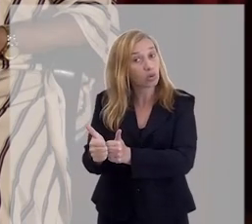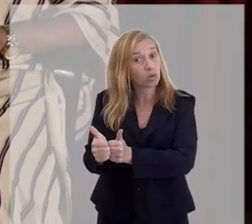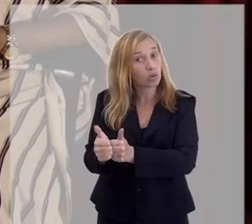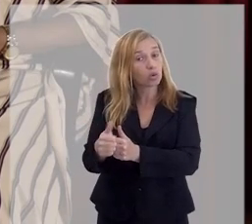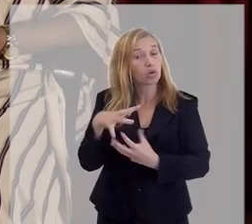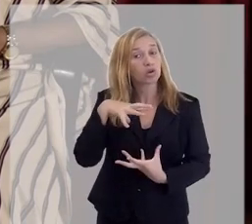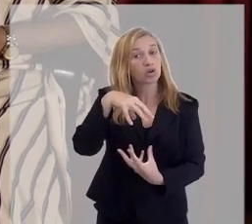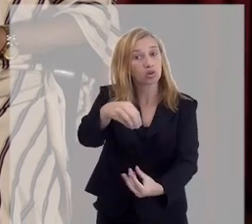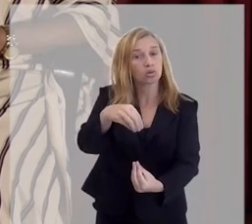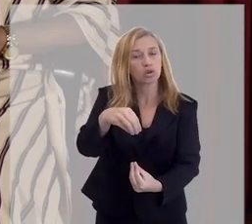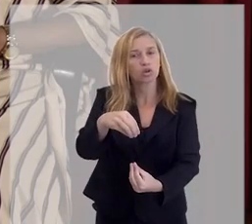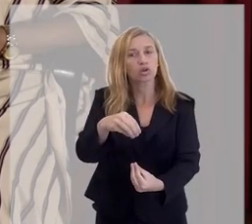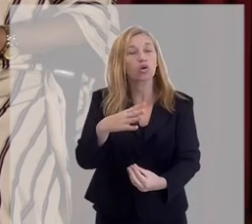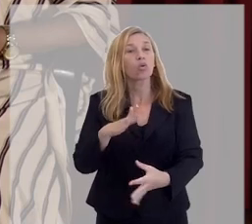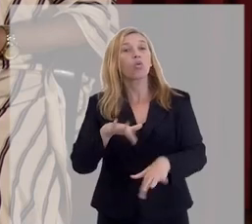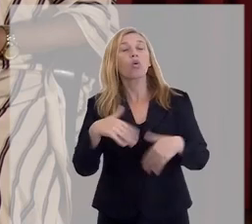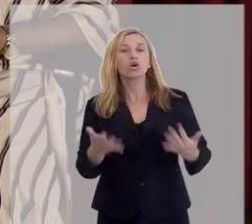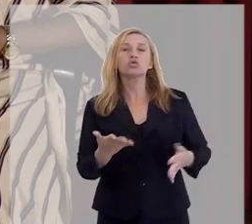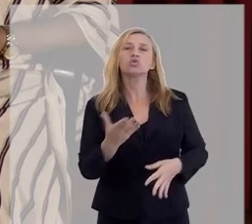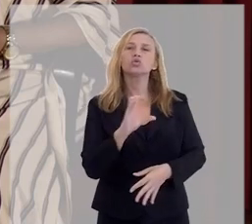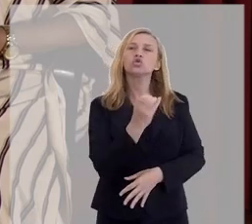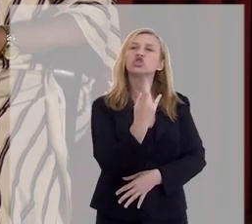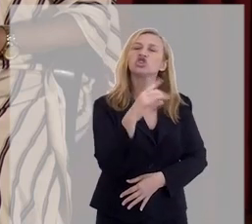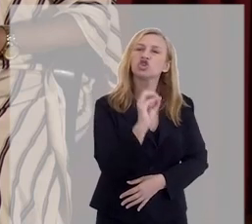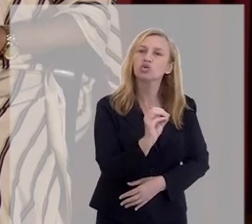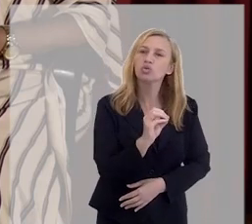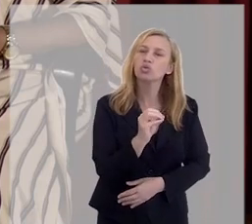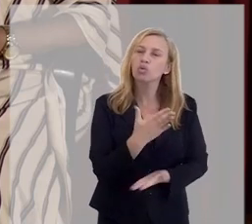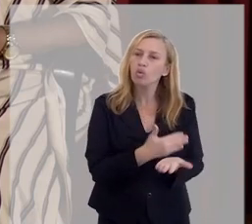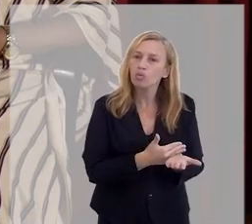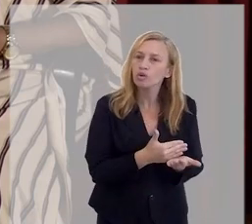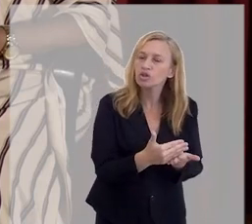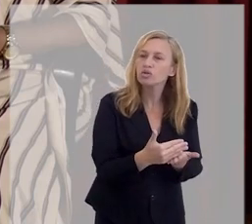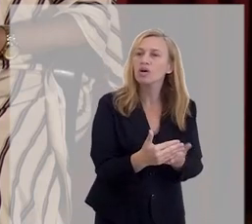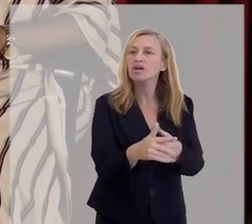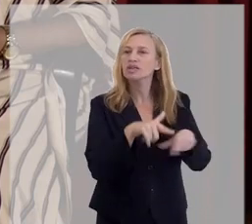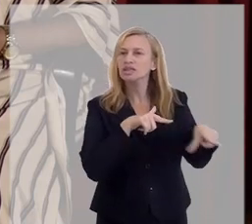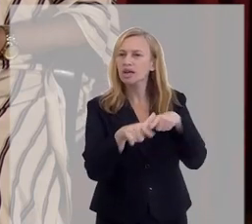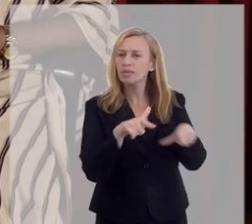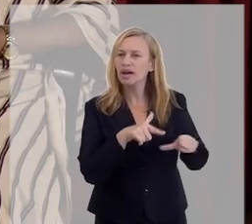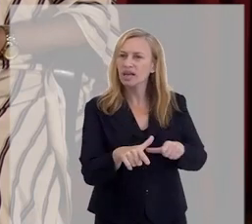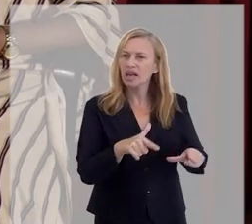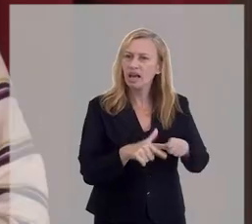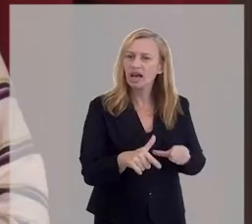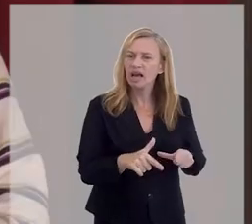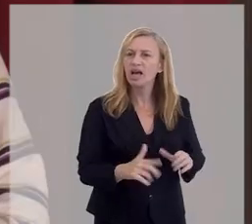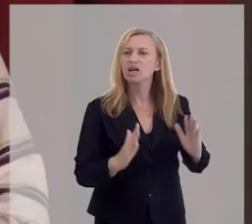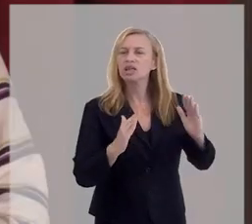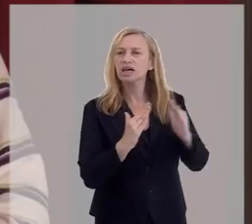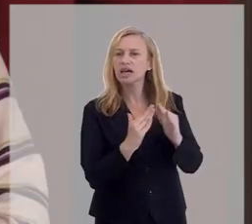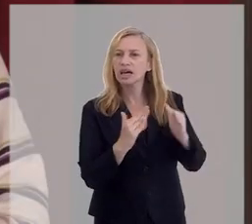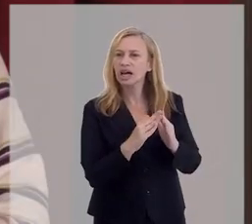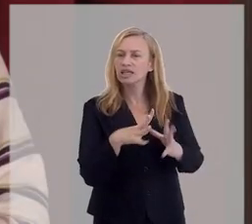Espiritismo. Então quando o Chico começou a trabalhar mediunicamente no Centro Espírita lá em Minas Gerais,